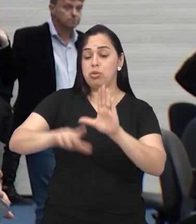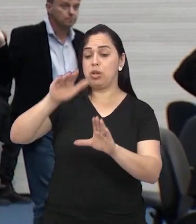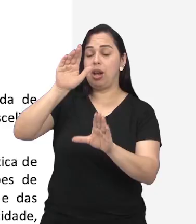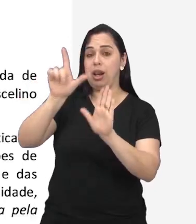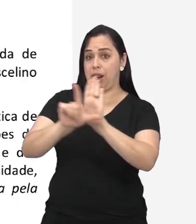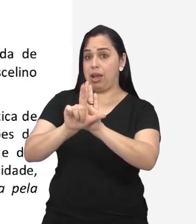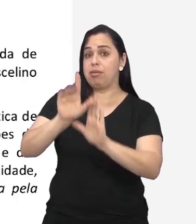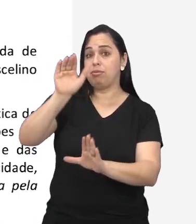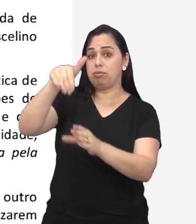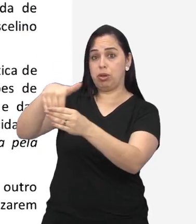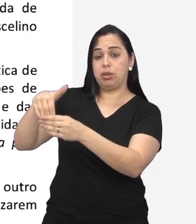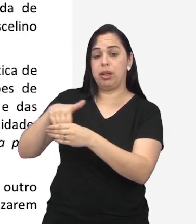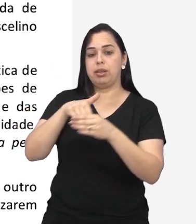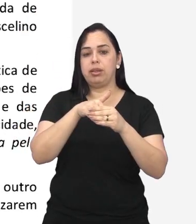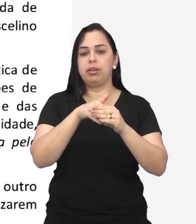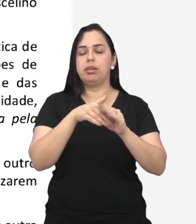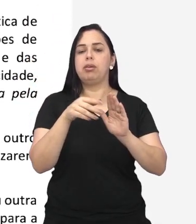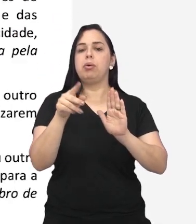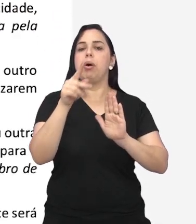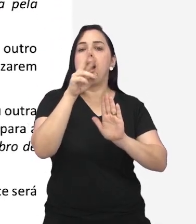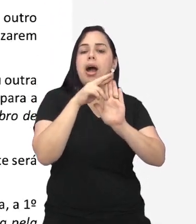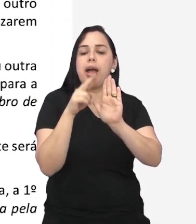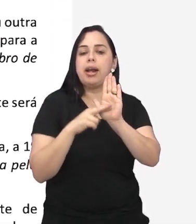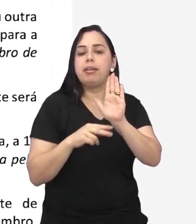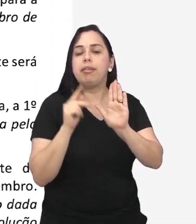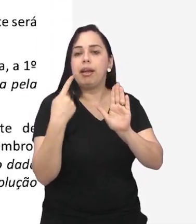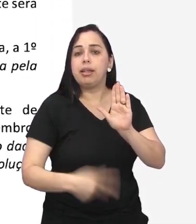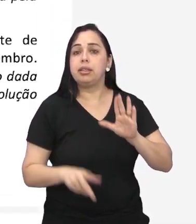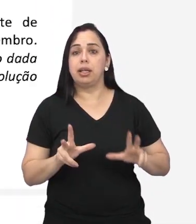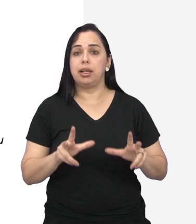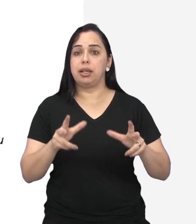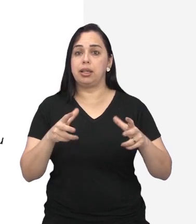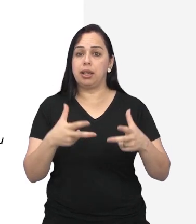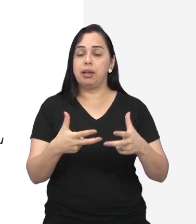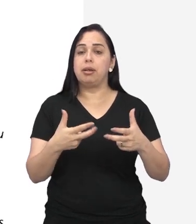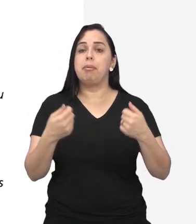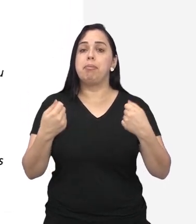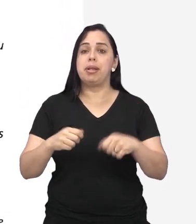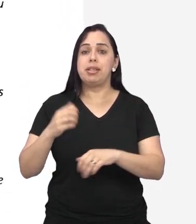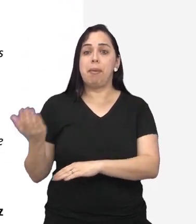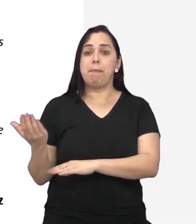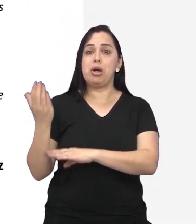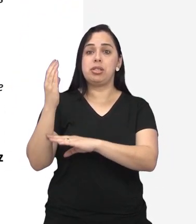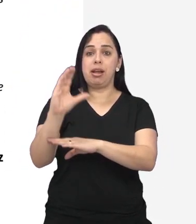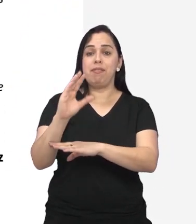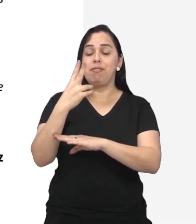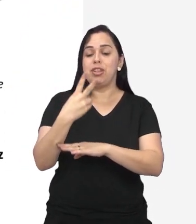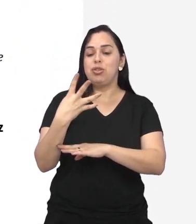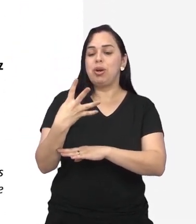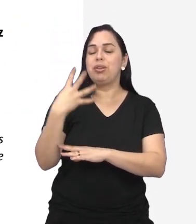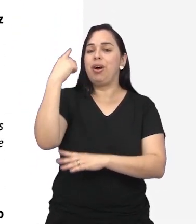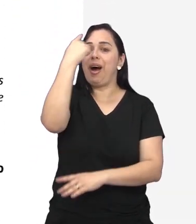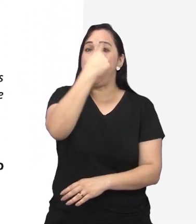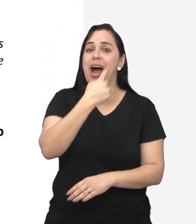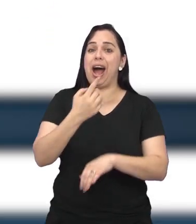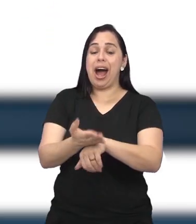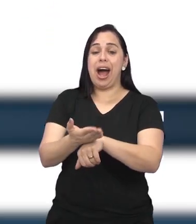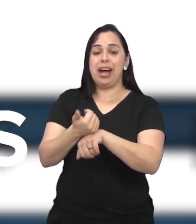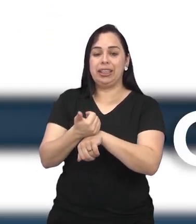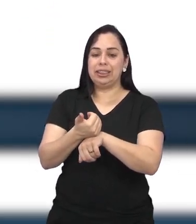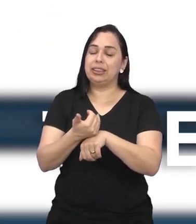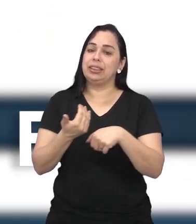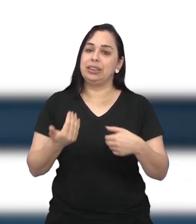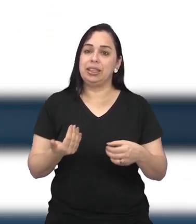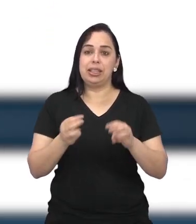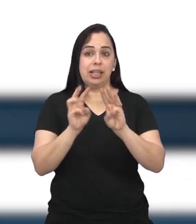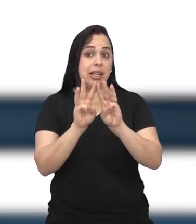projetos de lei, o regimento interno da Câmara define que a publicação da pauta deve acontecer com 24 horas de antecedência.